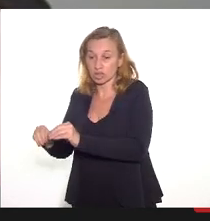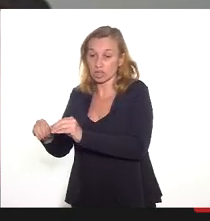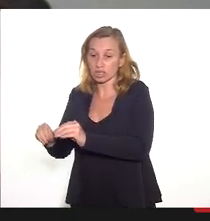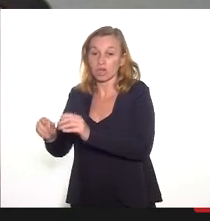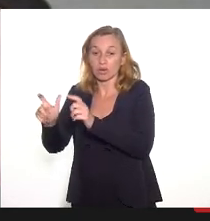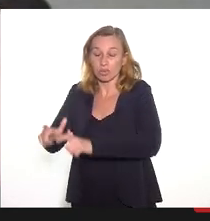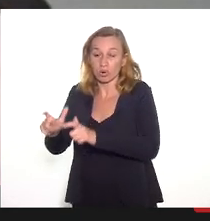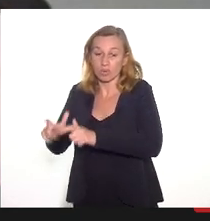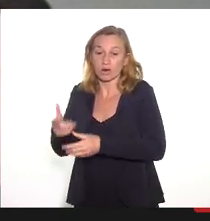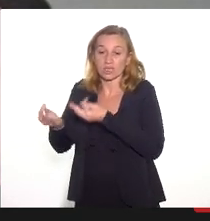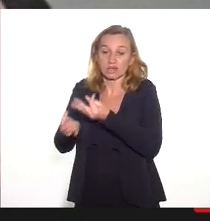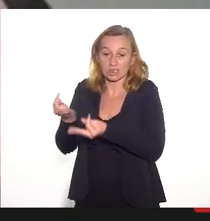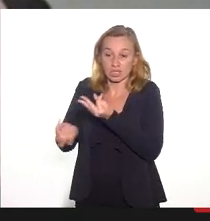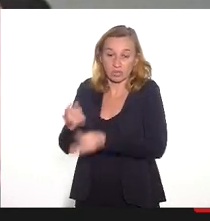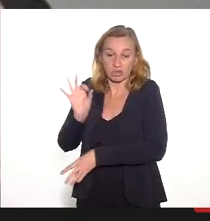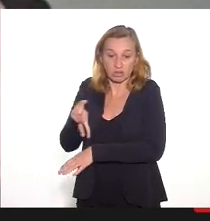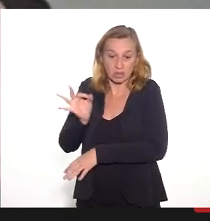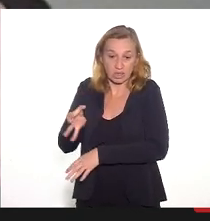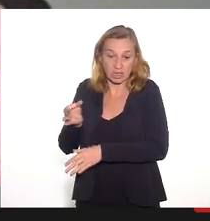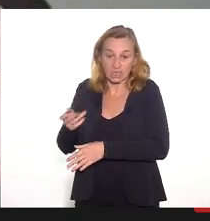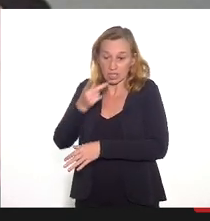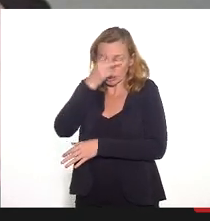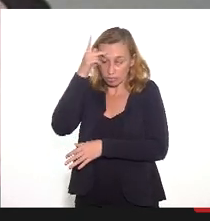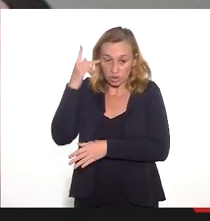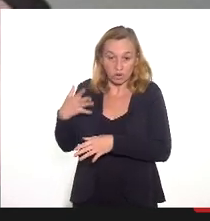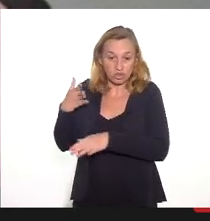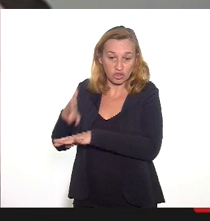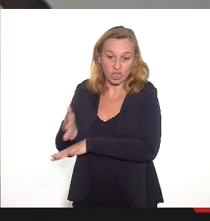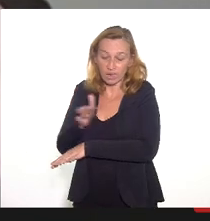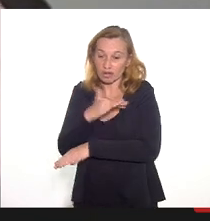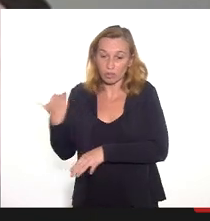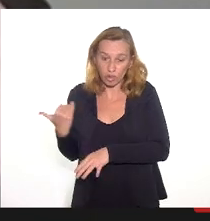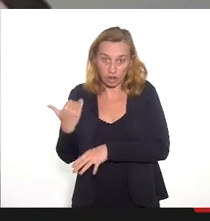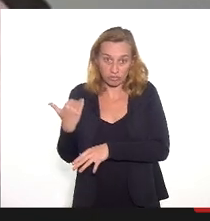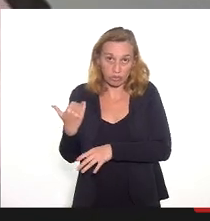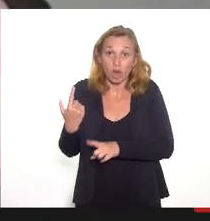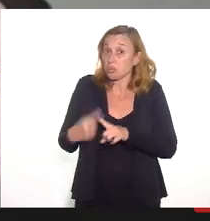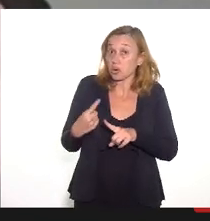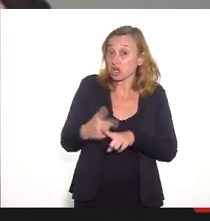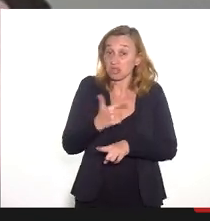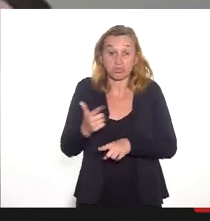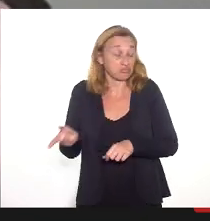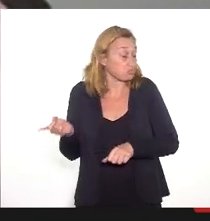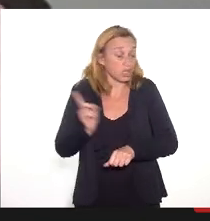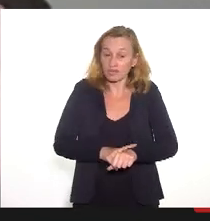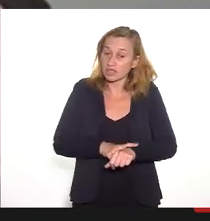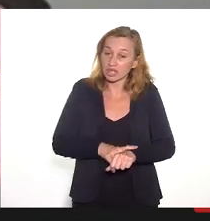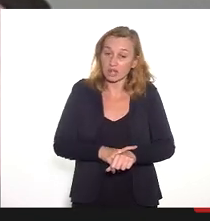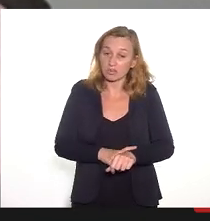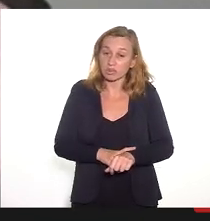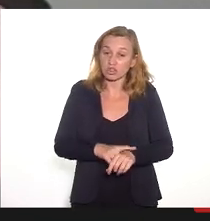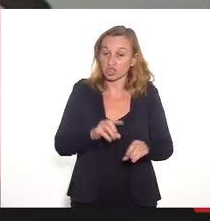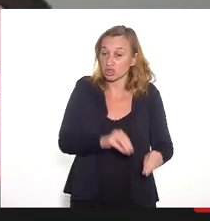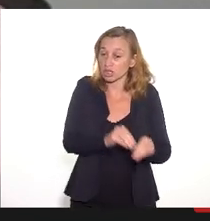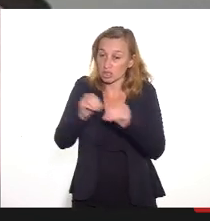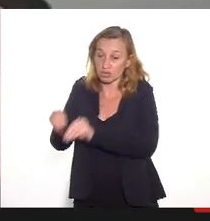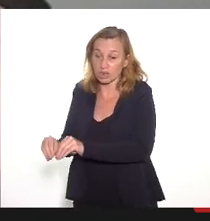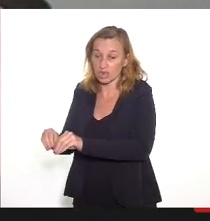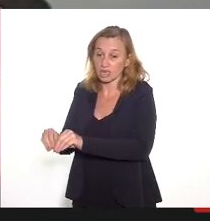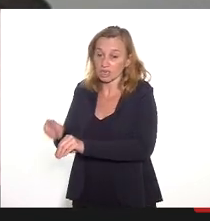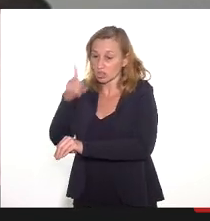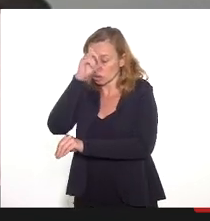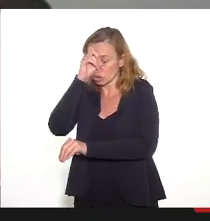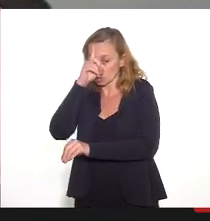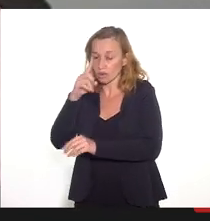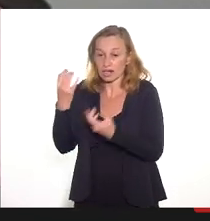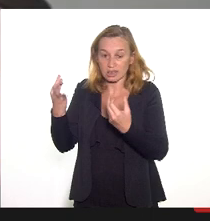de tratamento intensivo, essa pessoa chegava a falecer, porque não dava tempo do atendimento de acordo com aquilo que